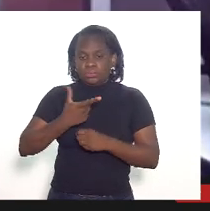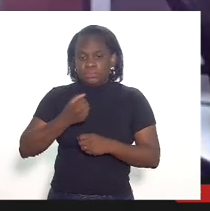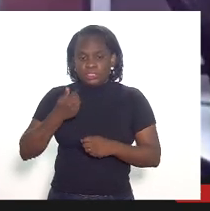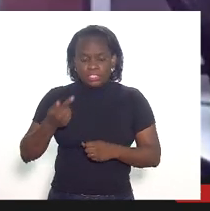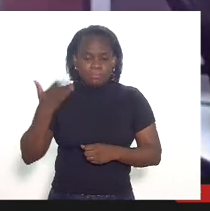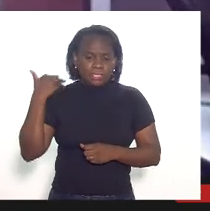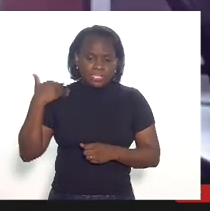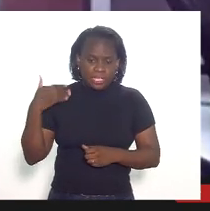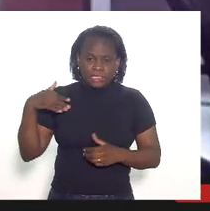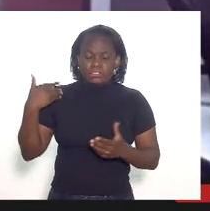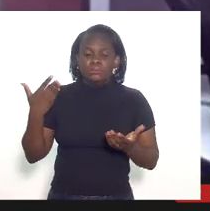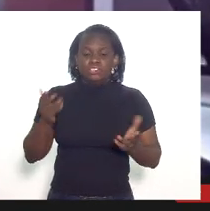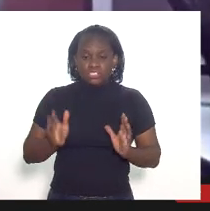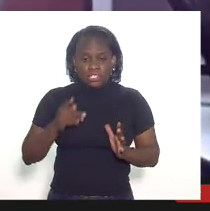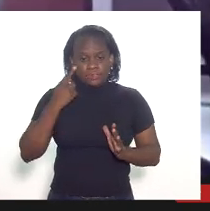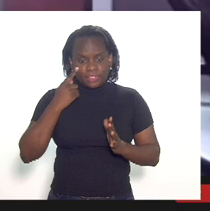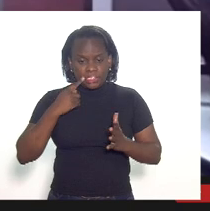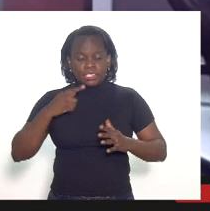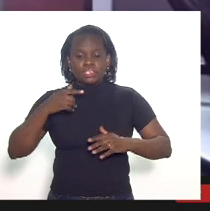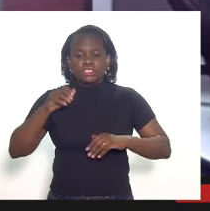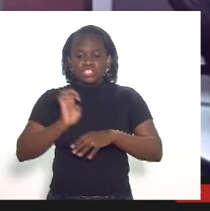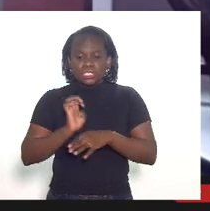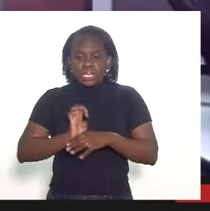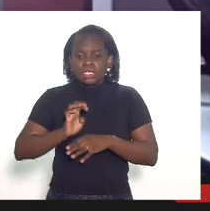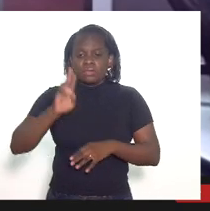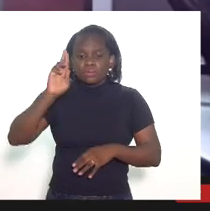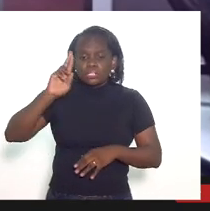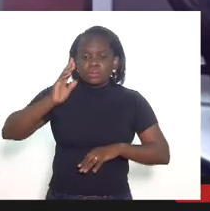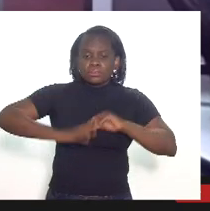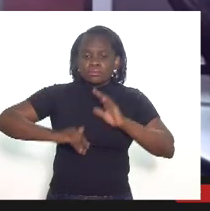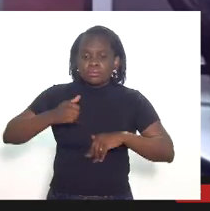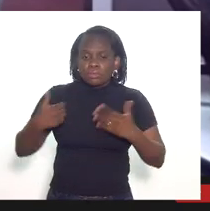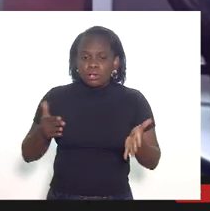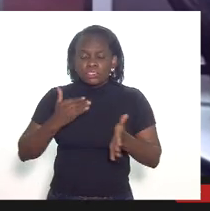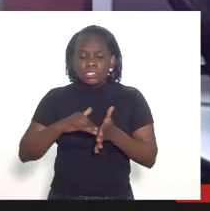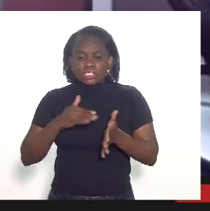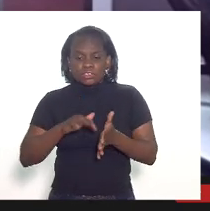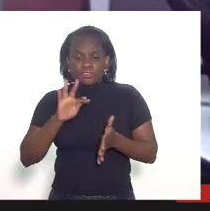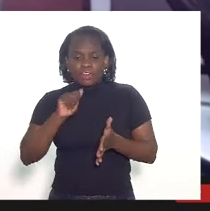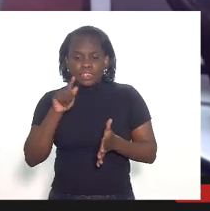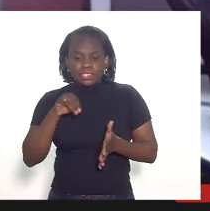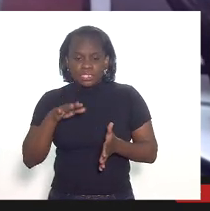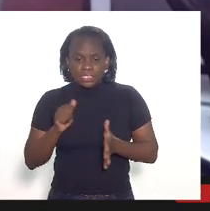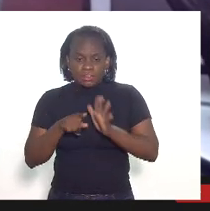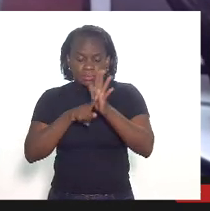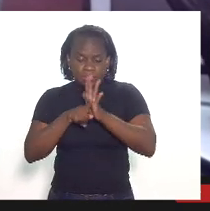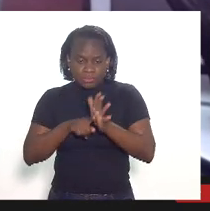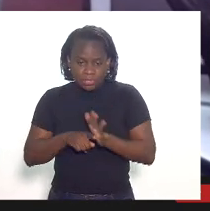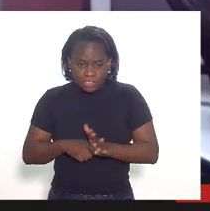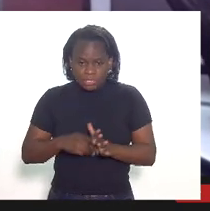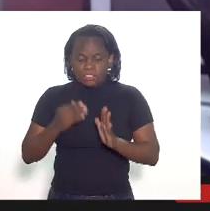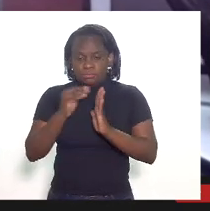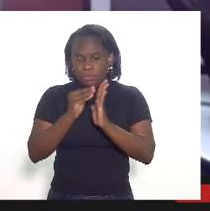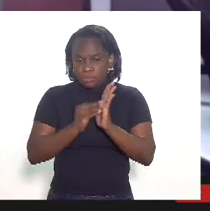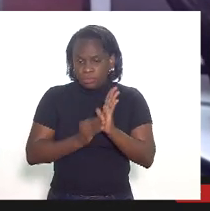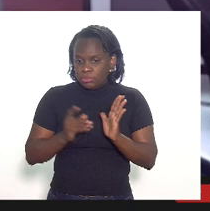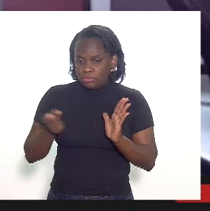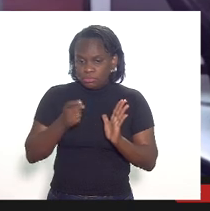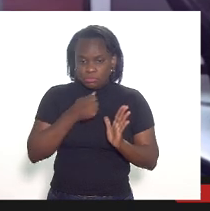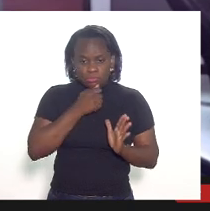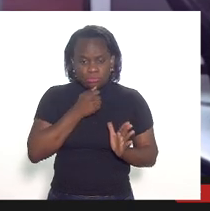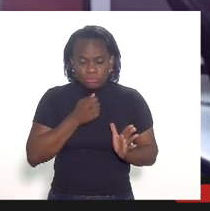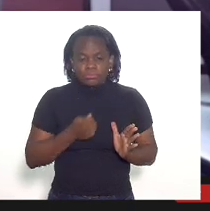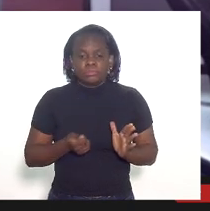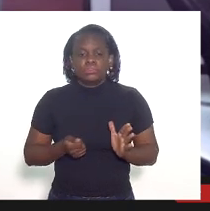aquela época já previa a competência do estado pela secretaria de fazenda para fiscalizar as receitas não tributárias deste estado